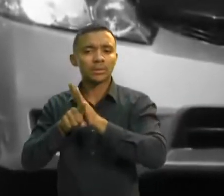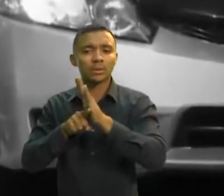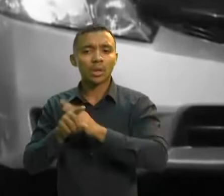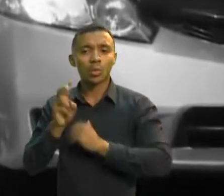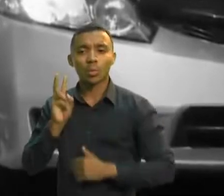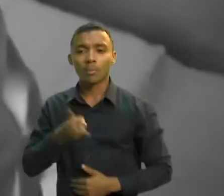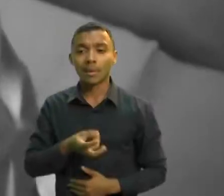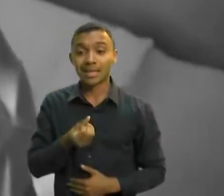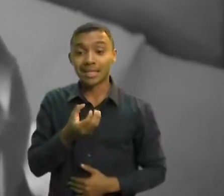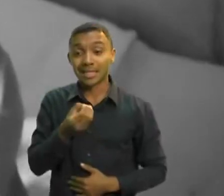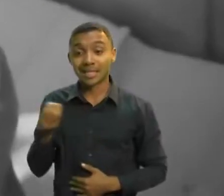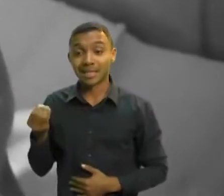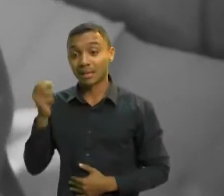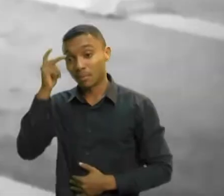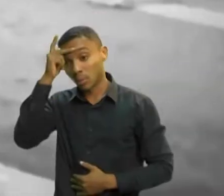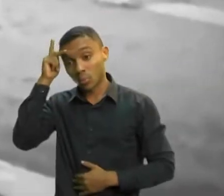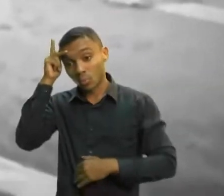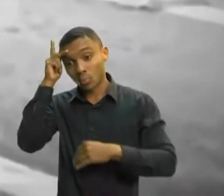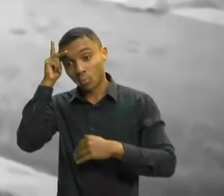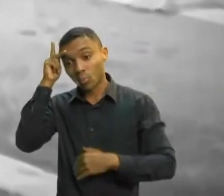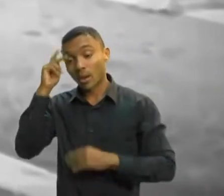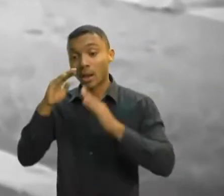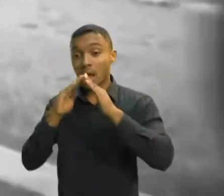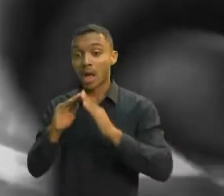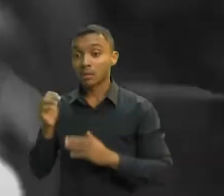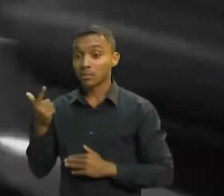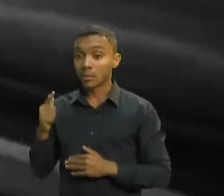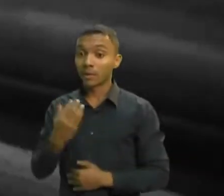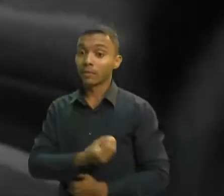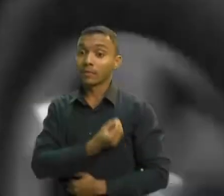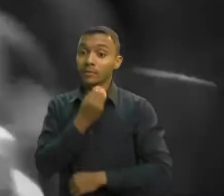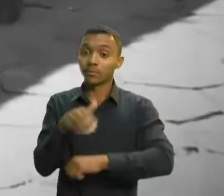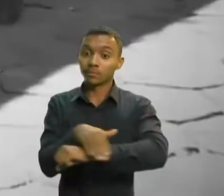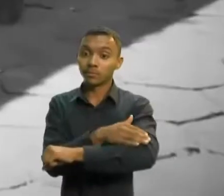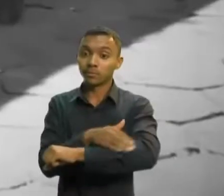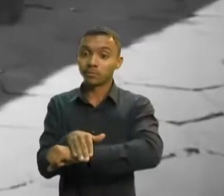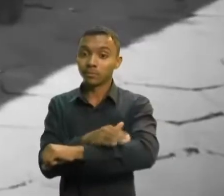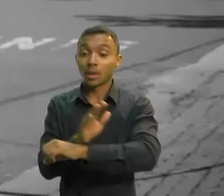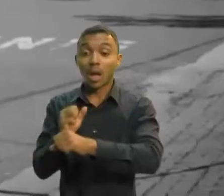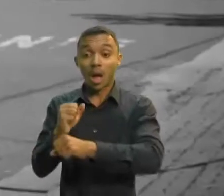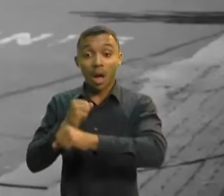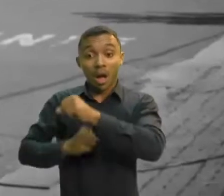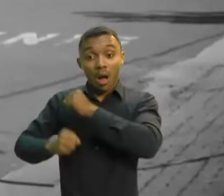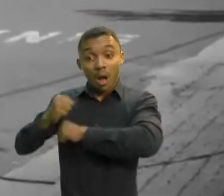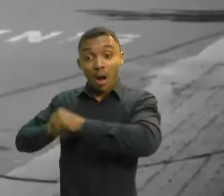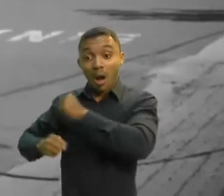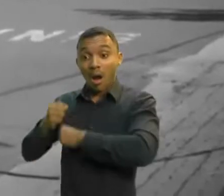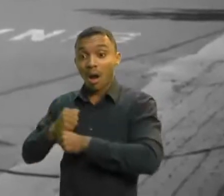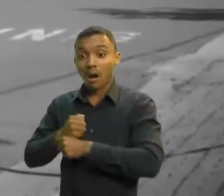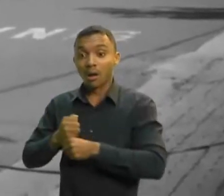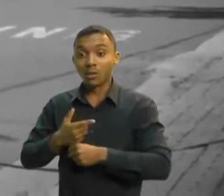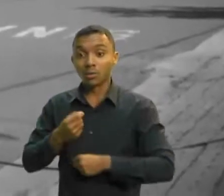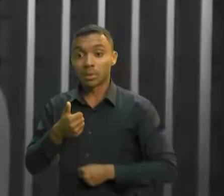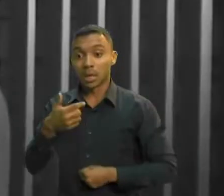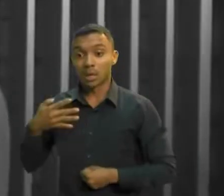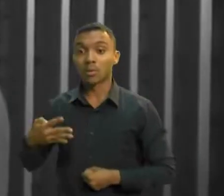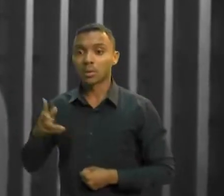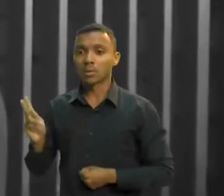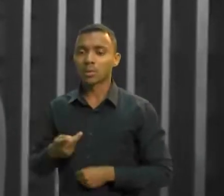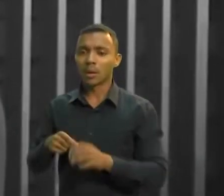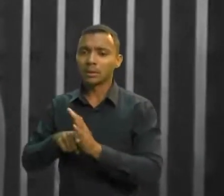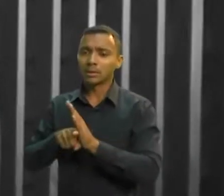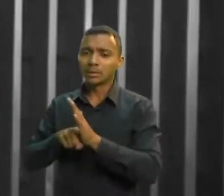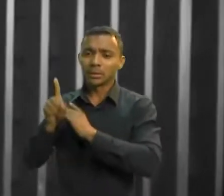rua na capital, em comparação com a última pesquisa feita em 2014 houve um crescimento de 53